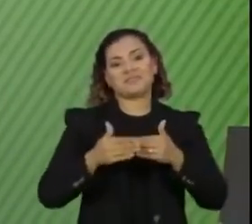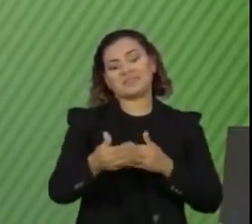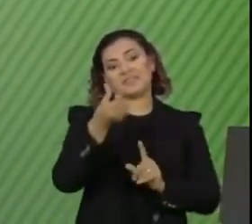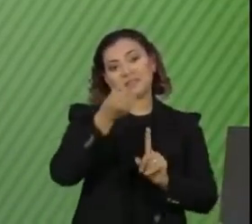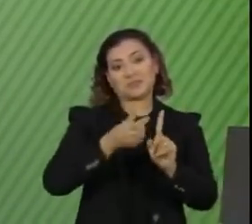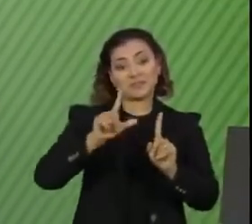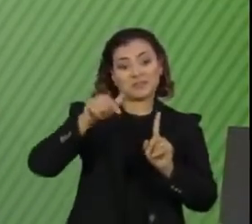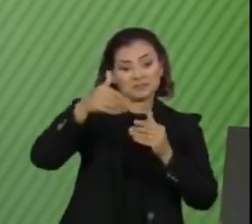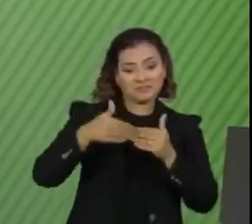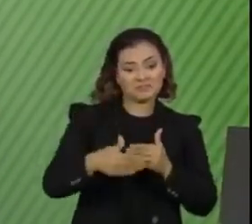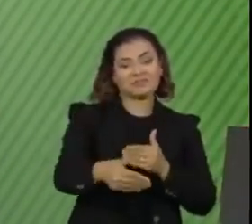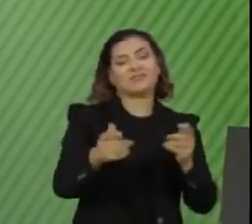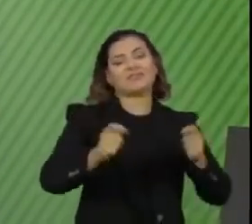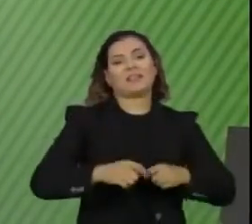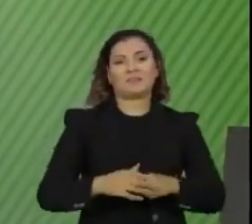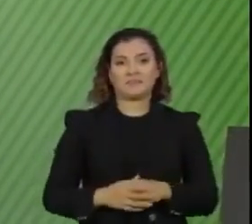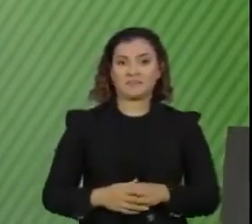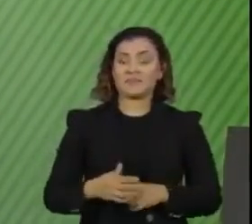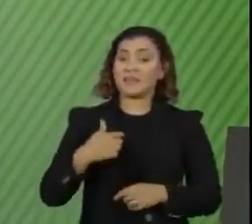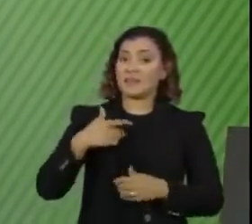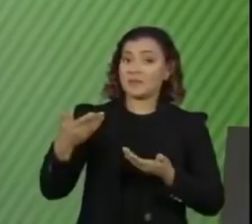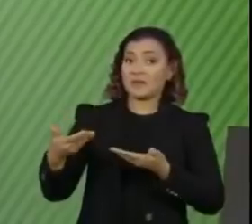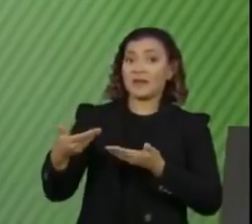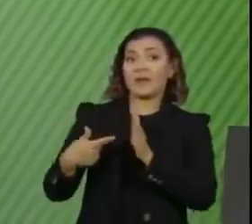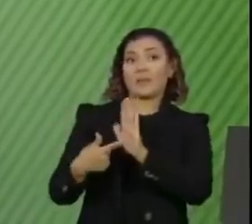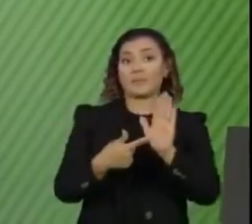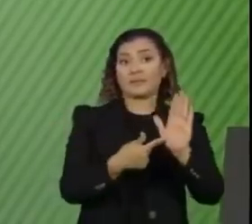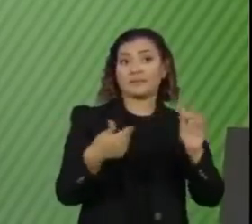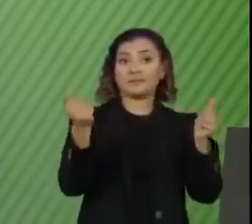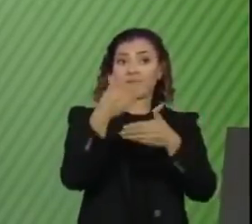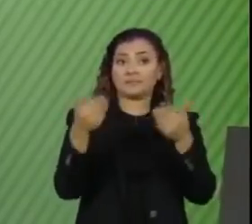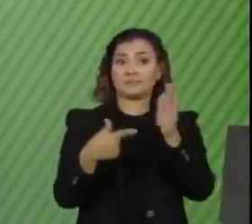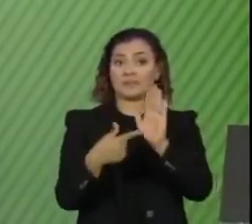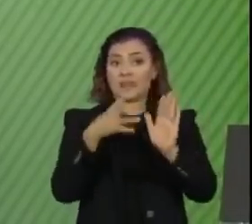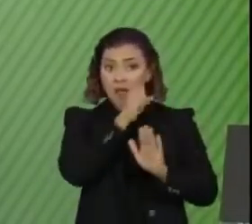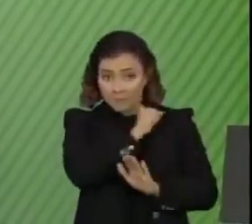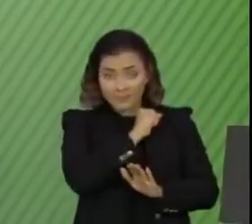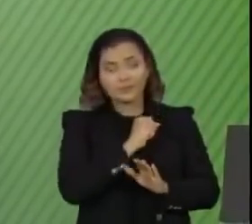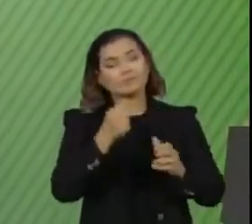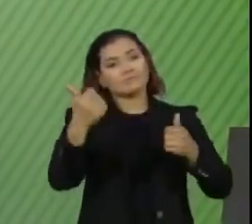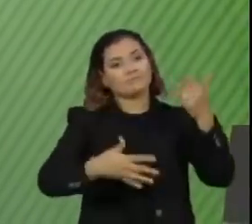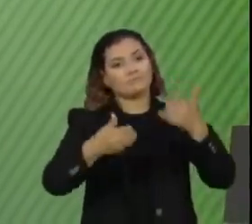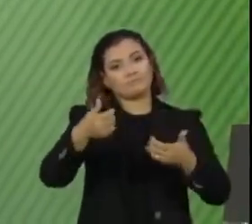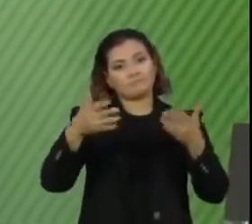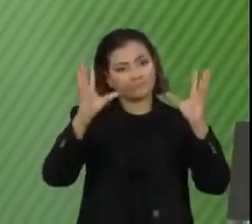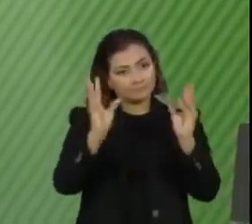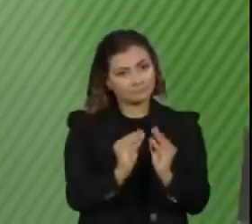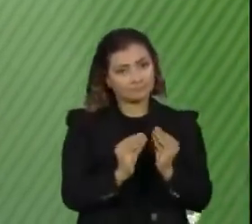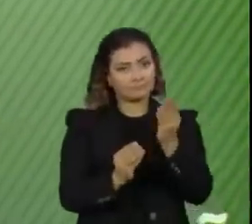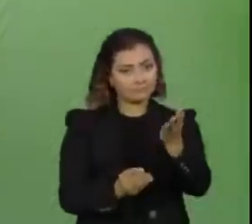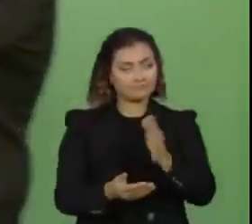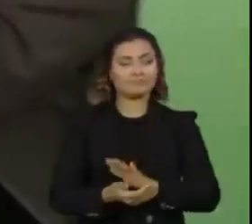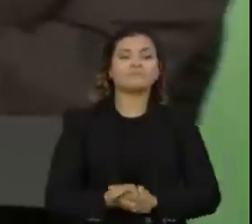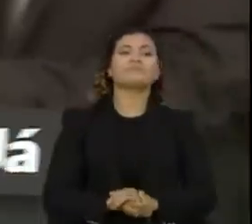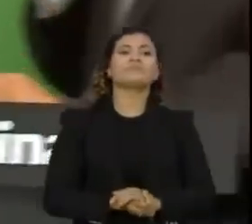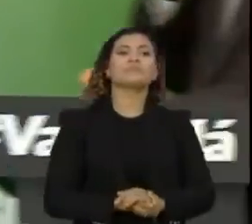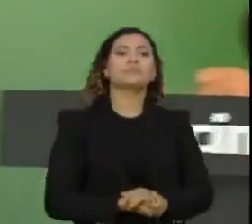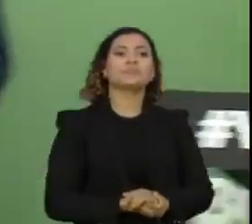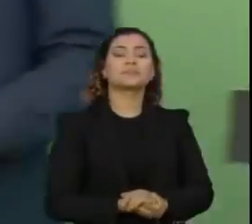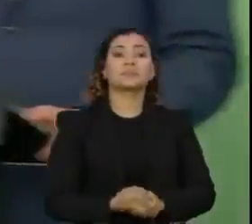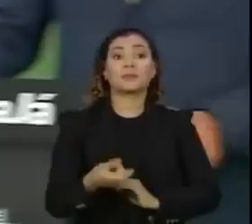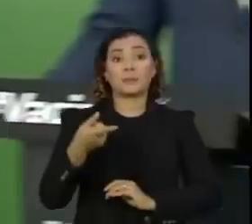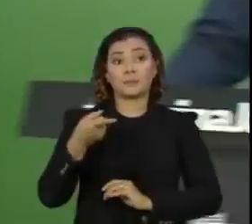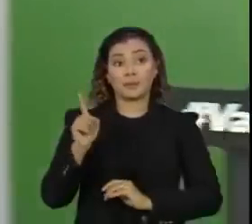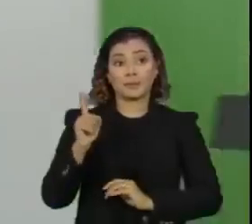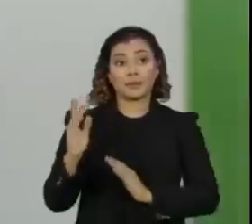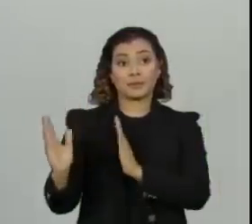segundo semestre deste ano. Eu tenho uma apresentação, uma apresentação muito rápida para efeito de ilustração. Então, essa é primeira